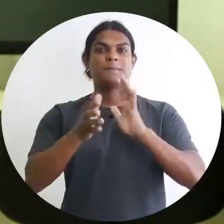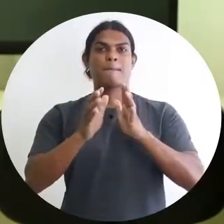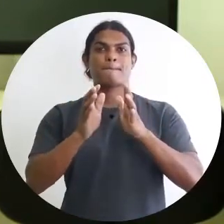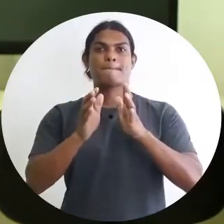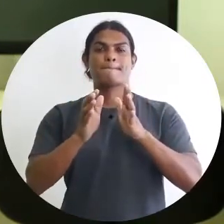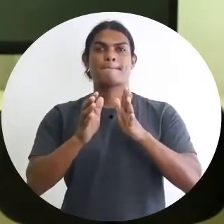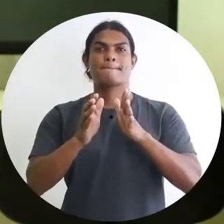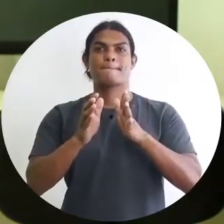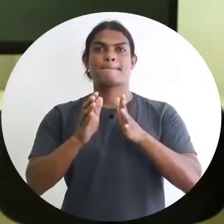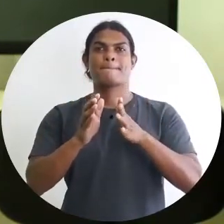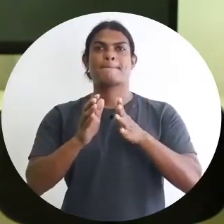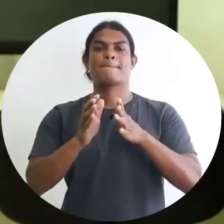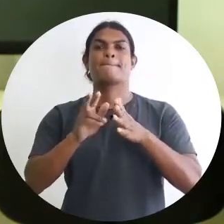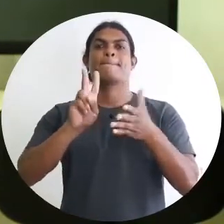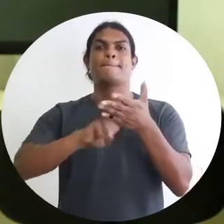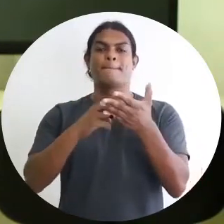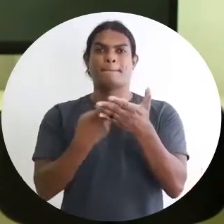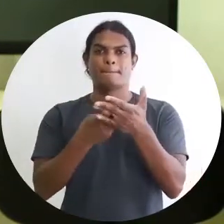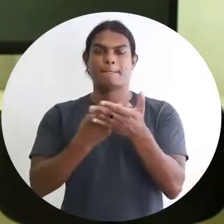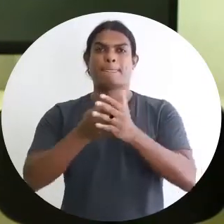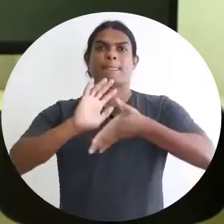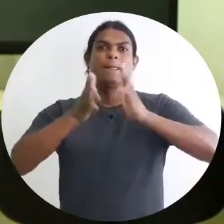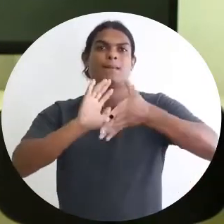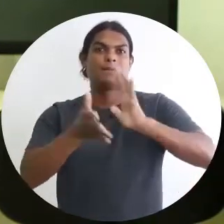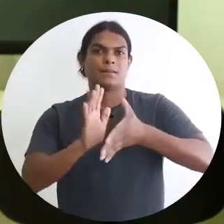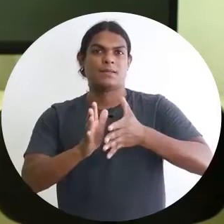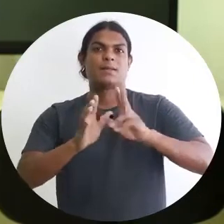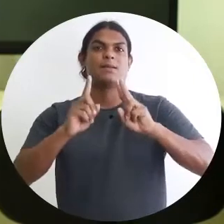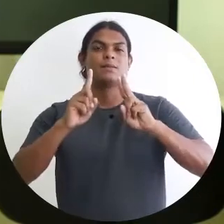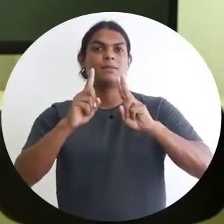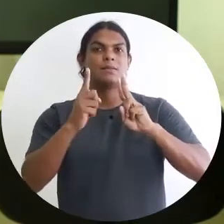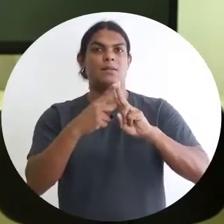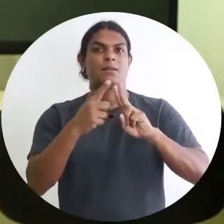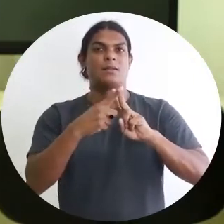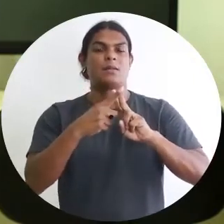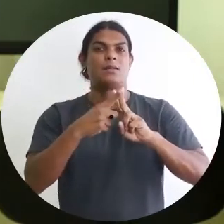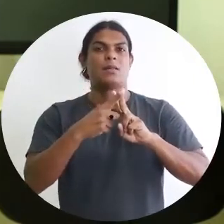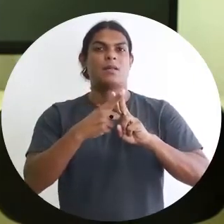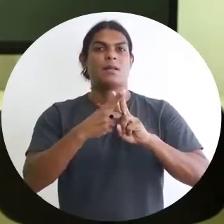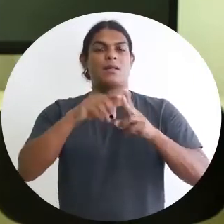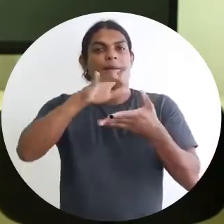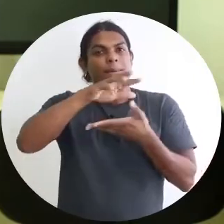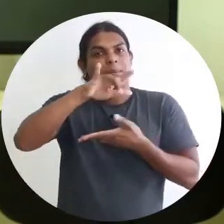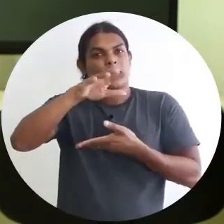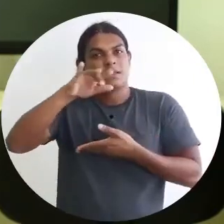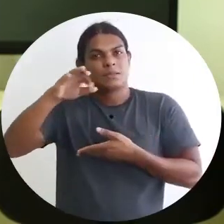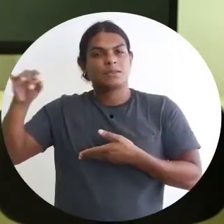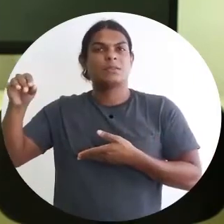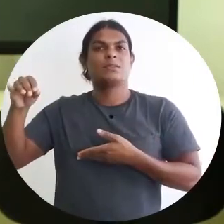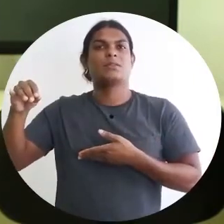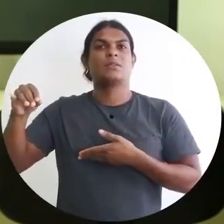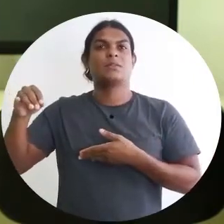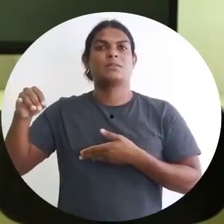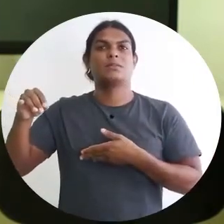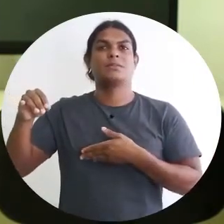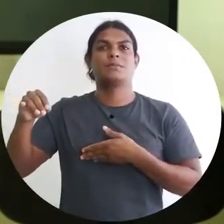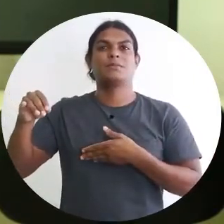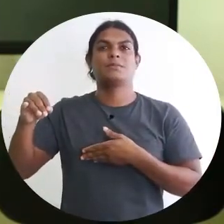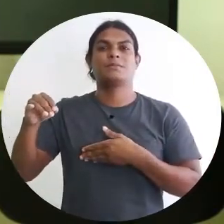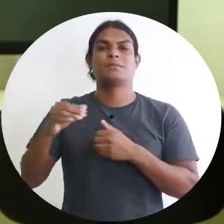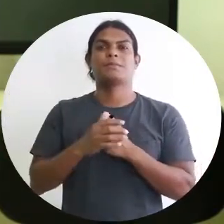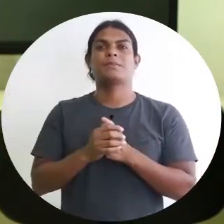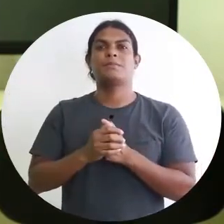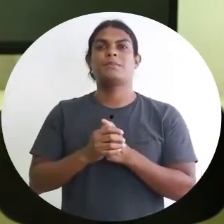pessoa interpretando em linguagem de sinais, é a legenda, que é a fala do autor ou dos personagens,